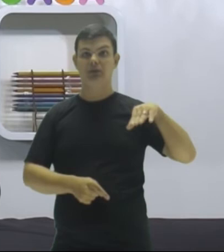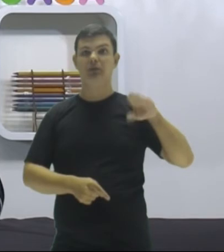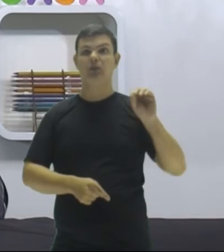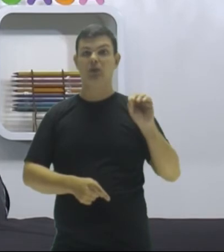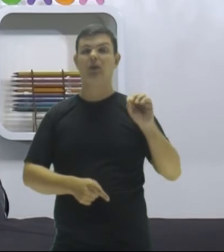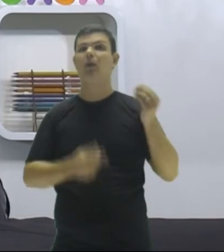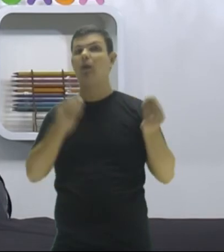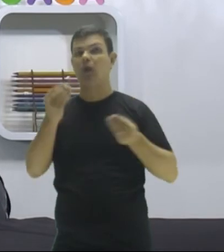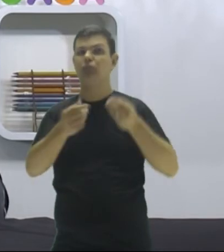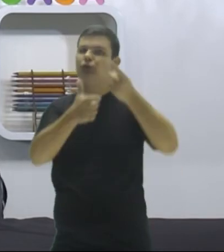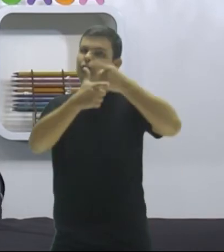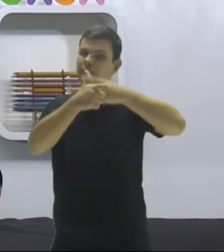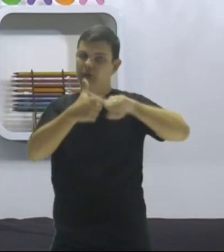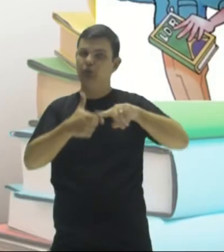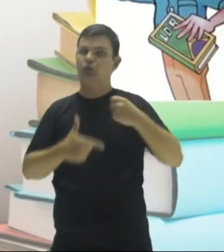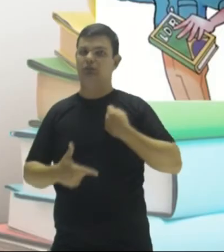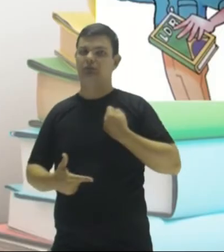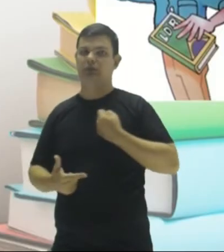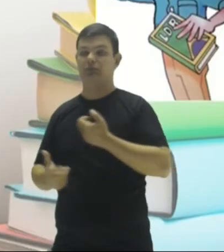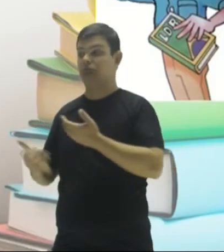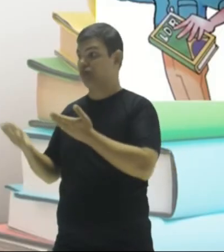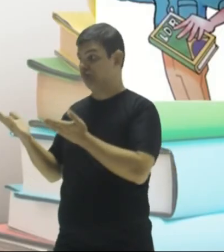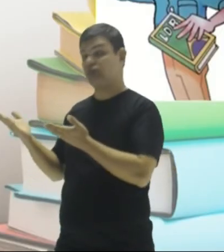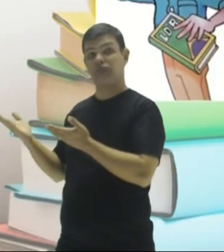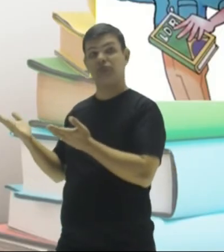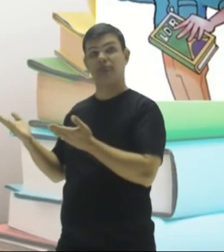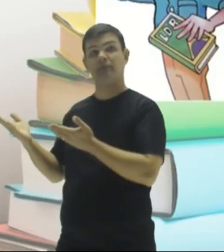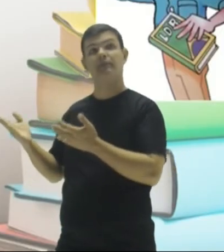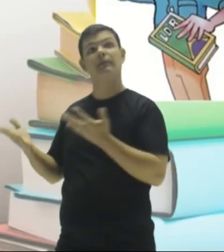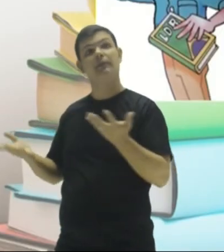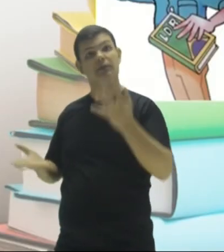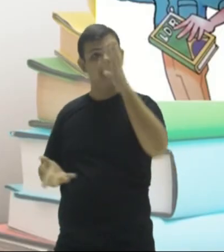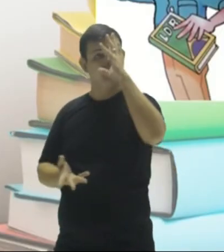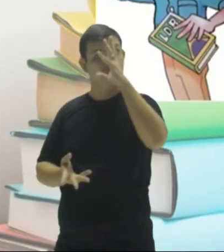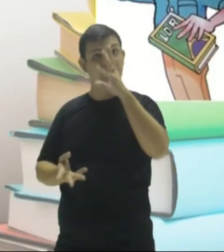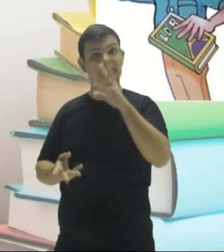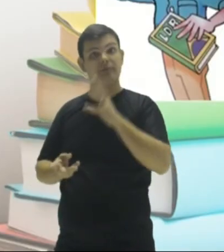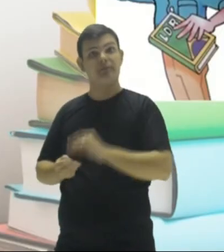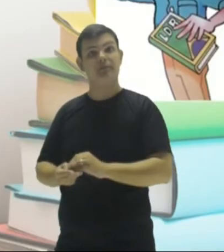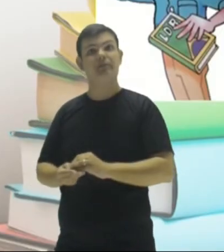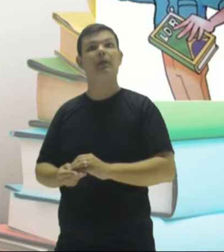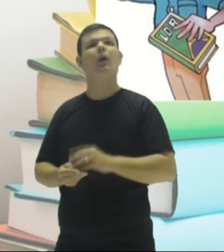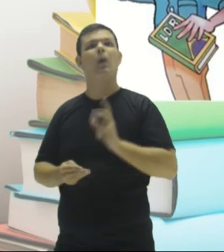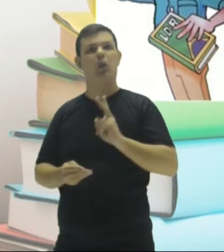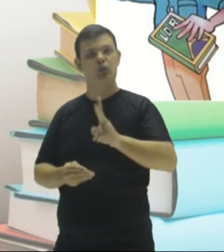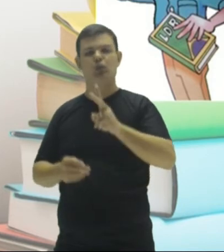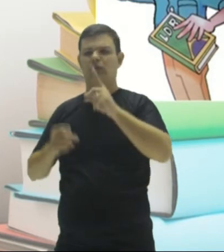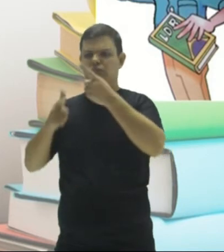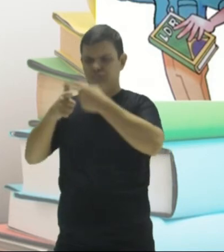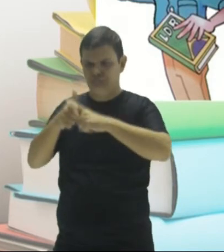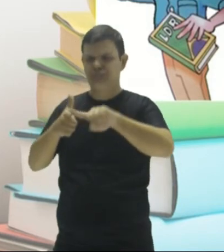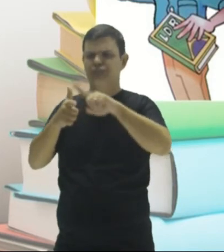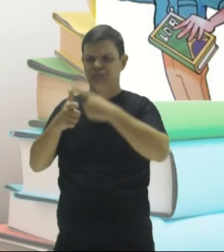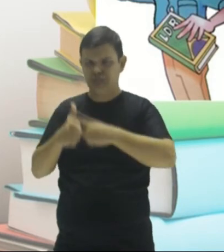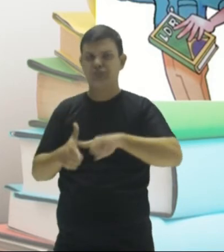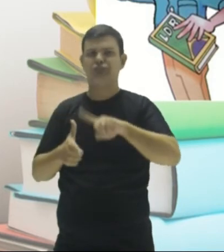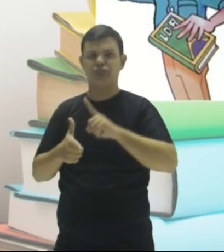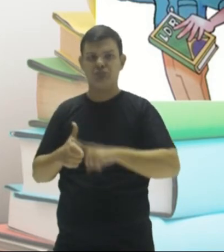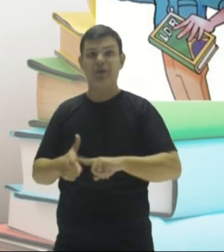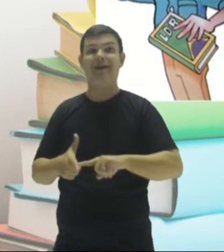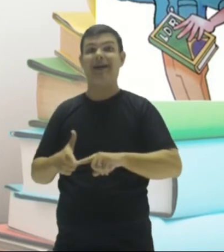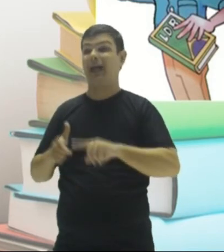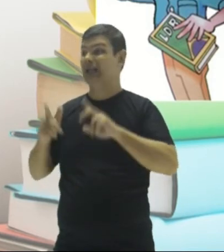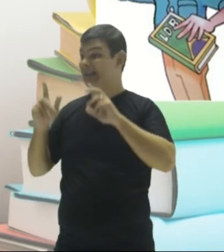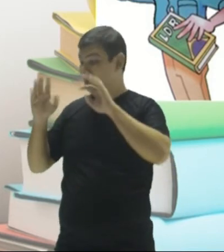divisão desse número. Olha lá, pessoal. Então, continua-se a fazer as divisões até que